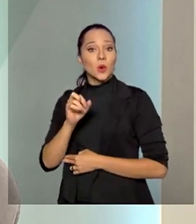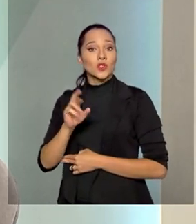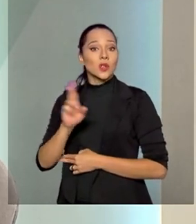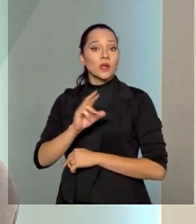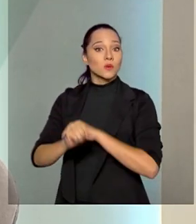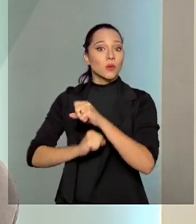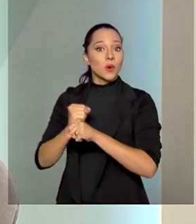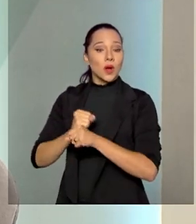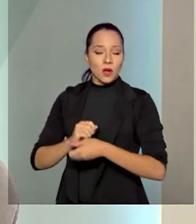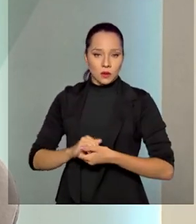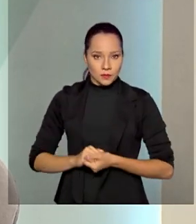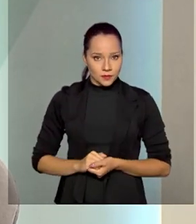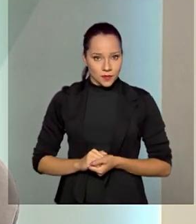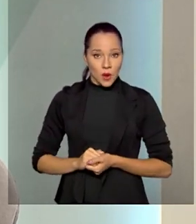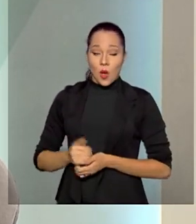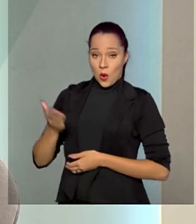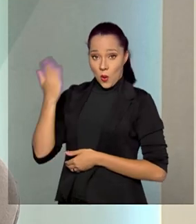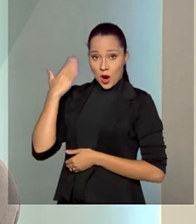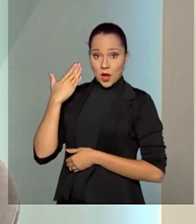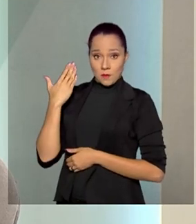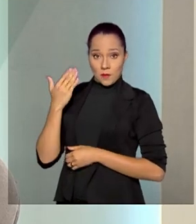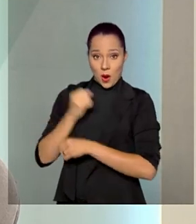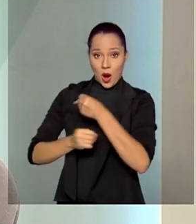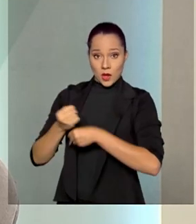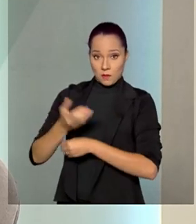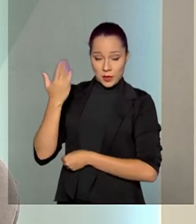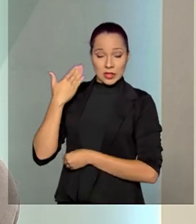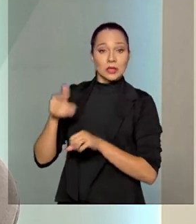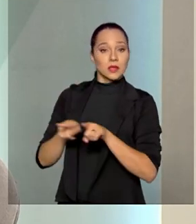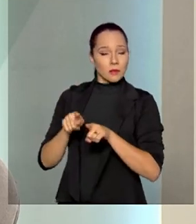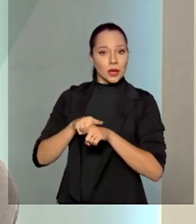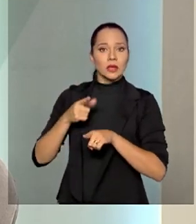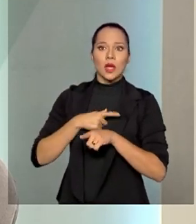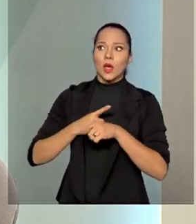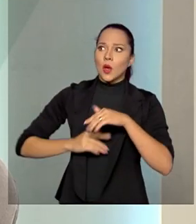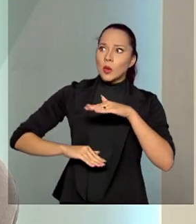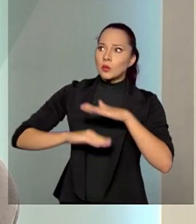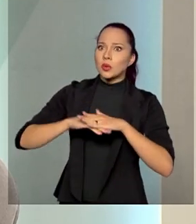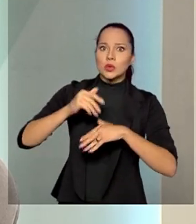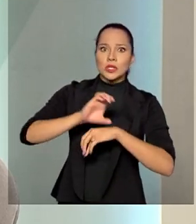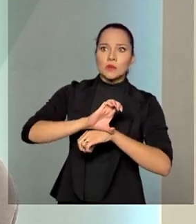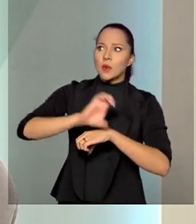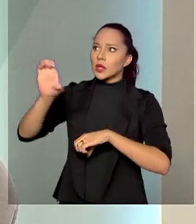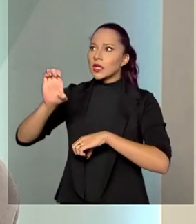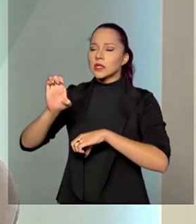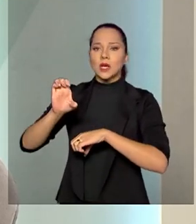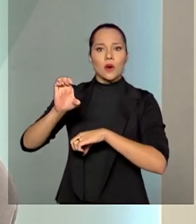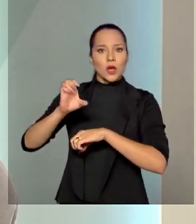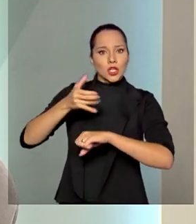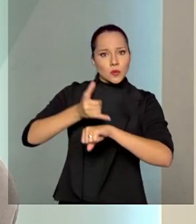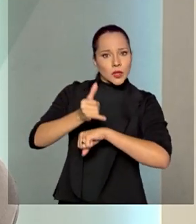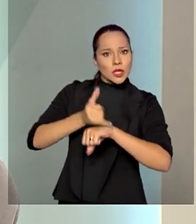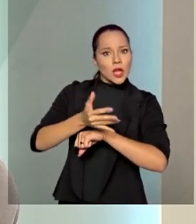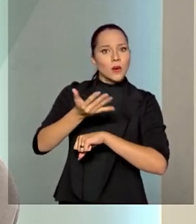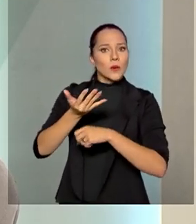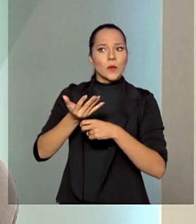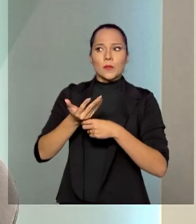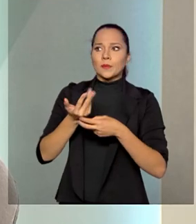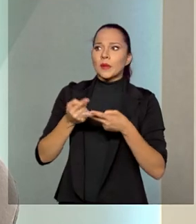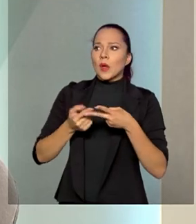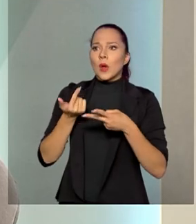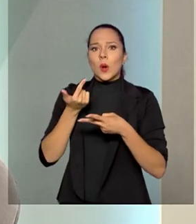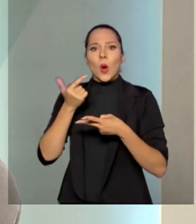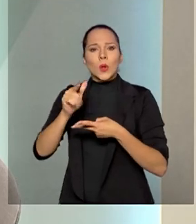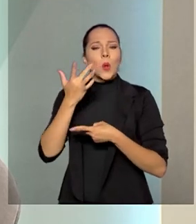ano. Ano passado também batemos recorde de exportação em minério de ferro e outros, como ouro e